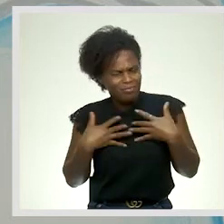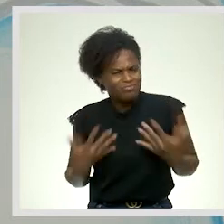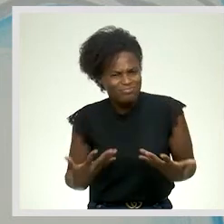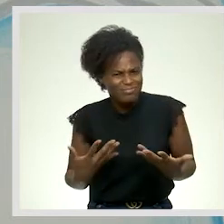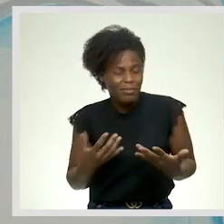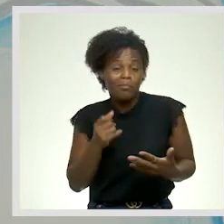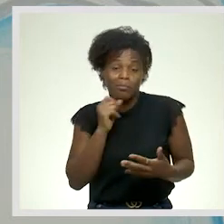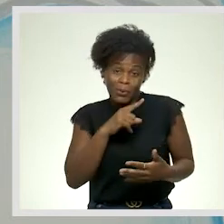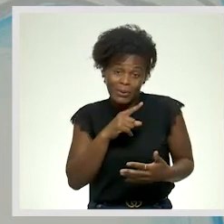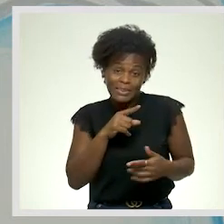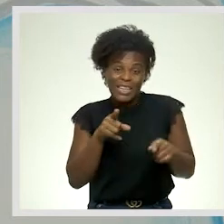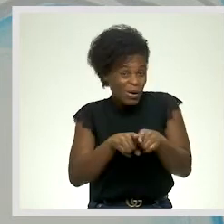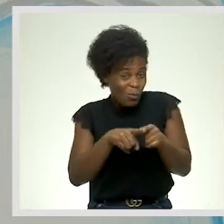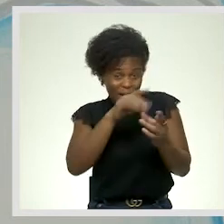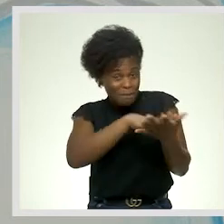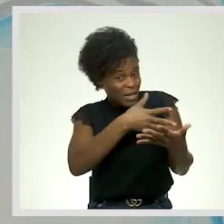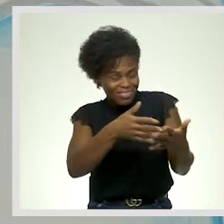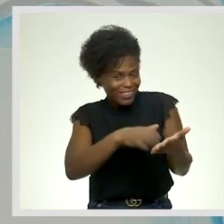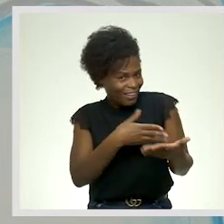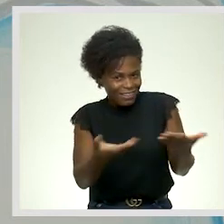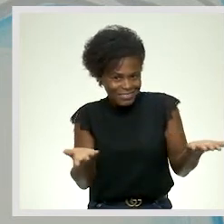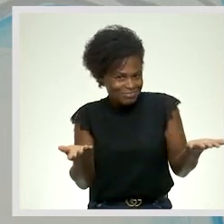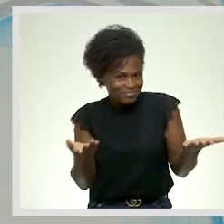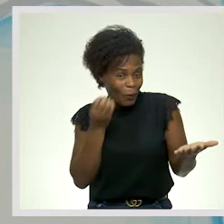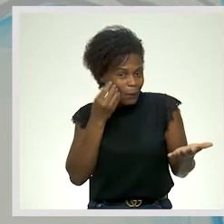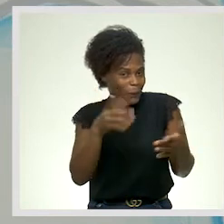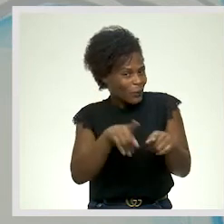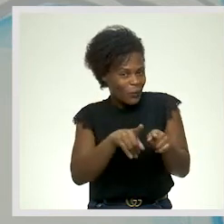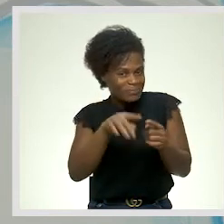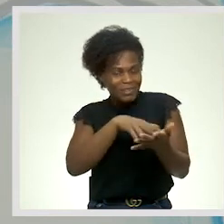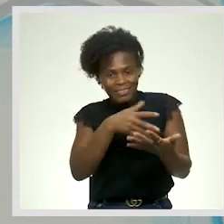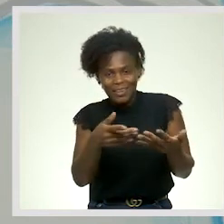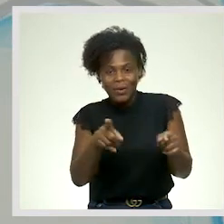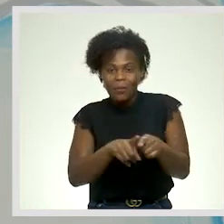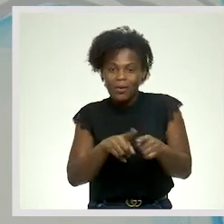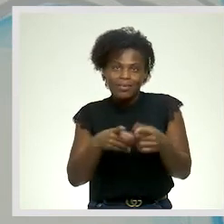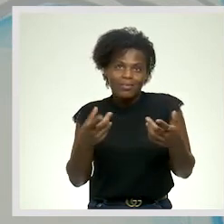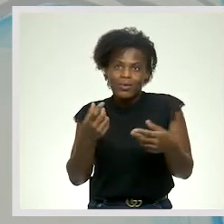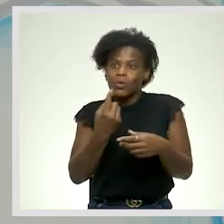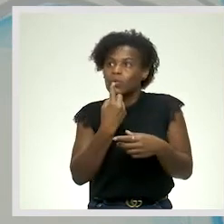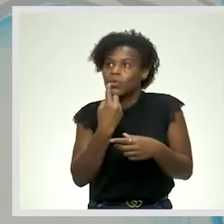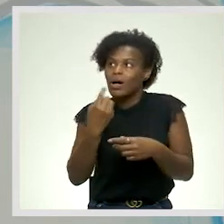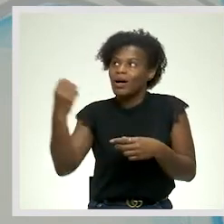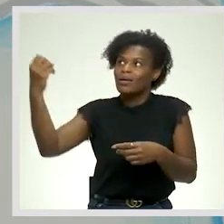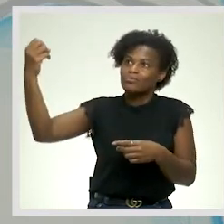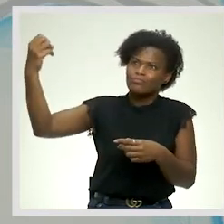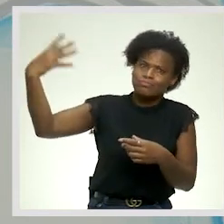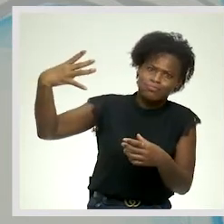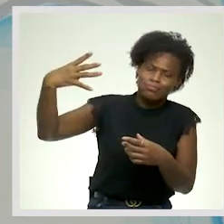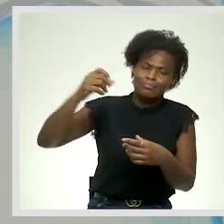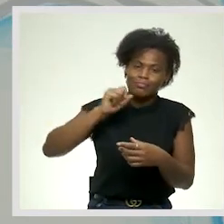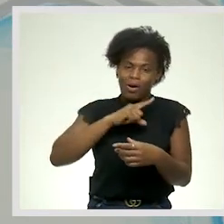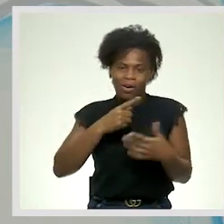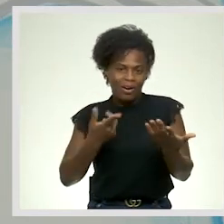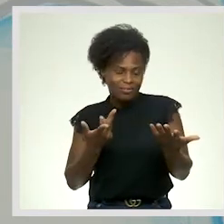desgastar. Mas assim como uma manteiga, Ou então, como a luz de uma vela, Pode ficar a